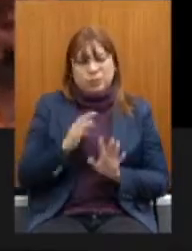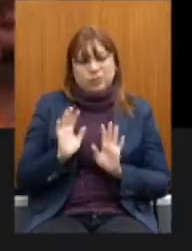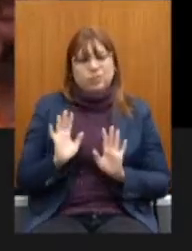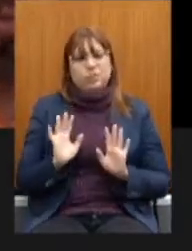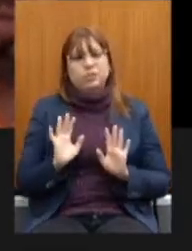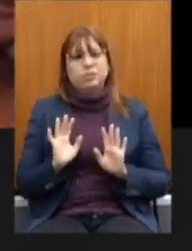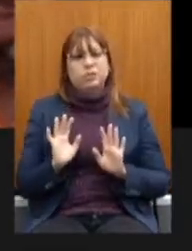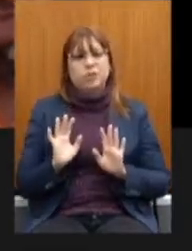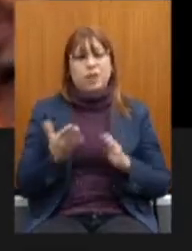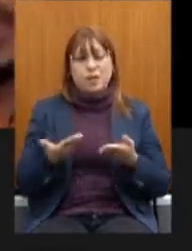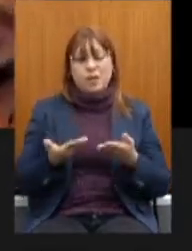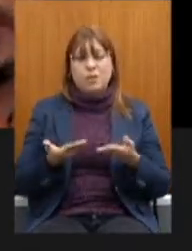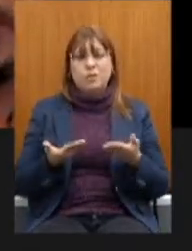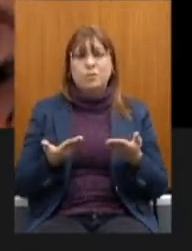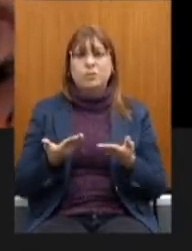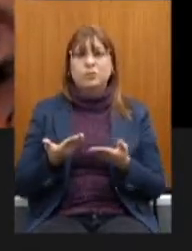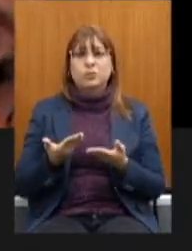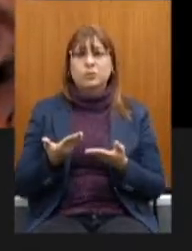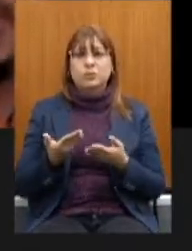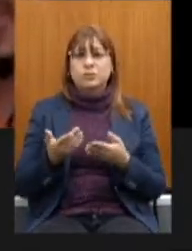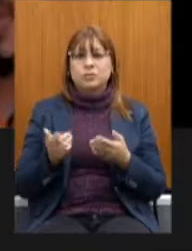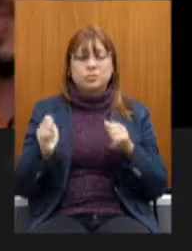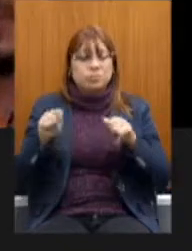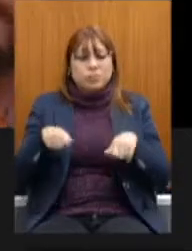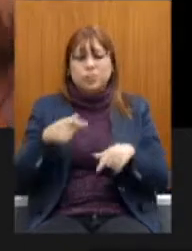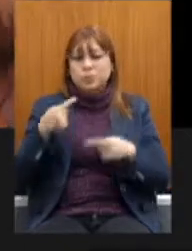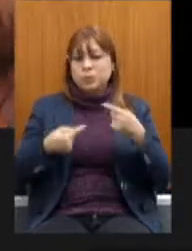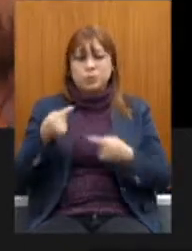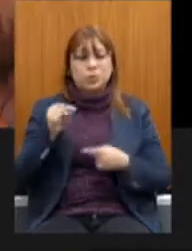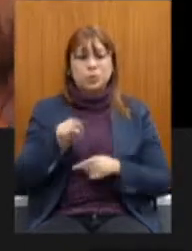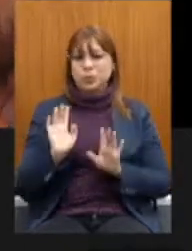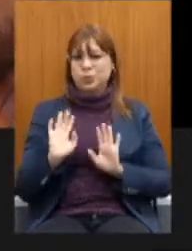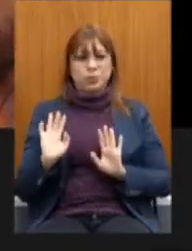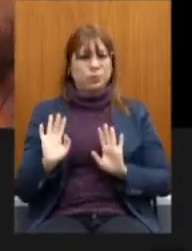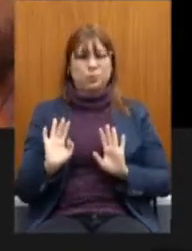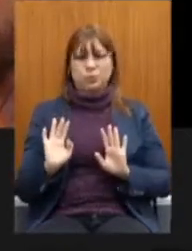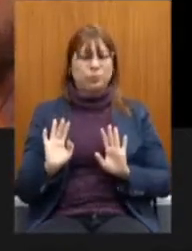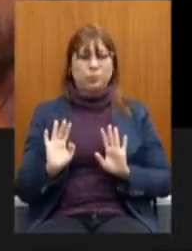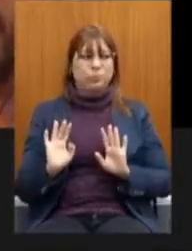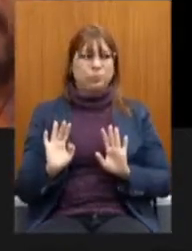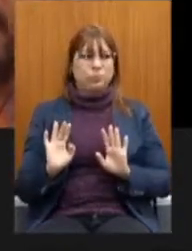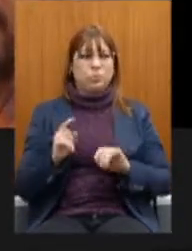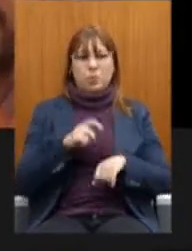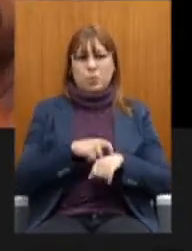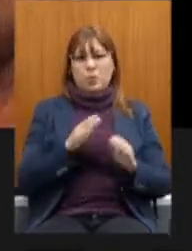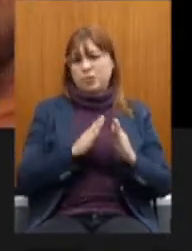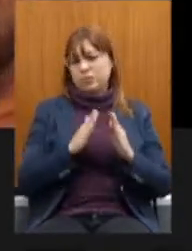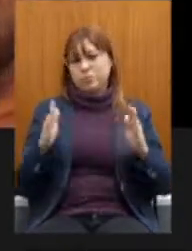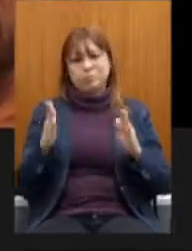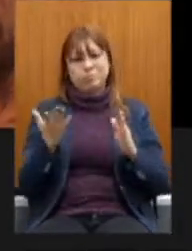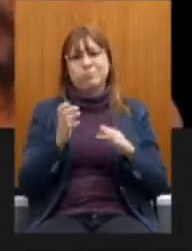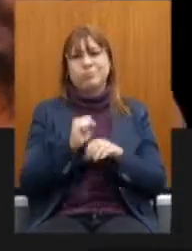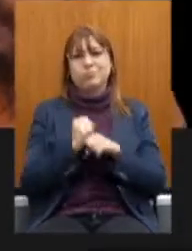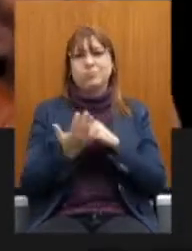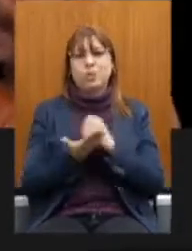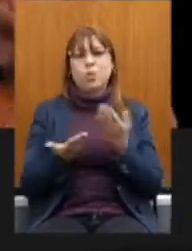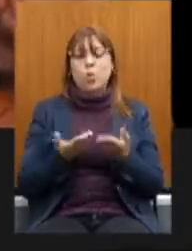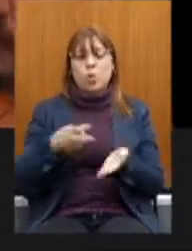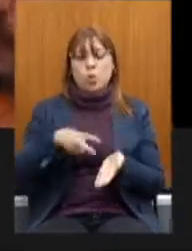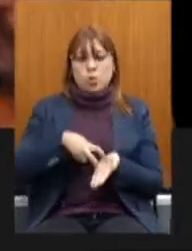tem como discutir essas questões nesse momento, e hoje de manhã, eu recebi uma